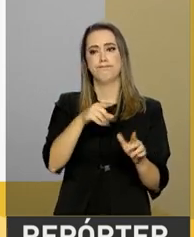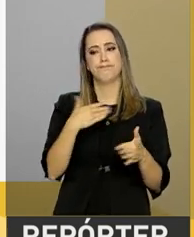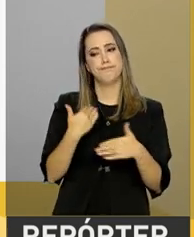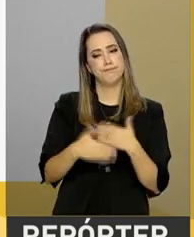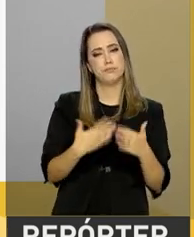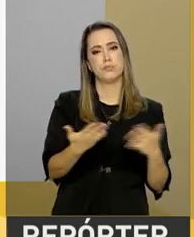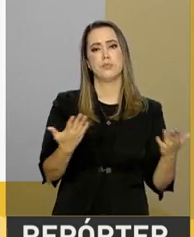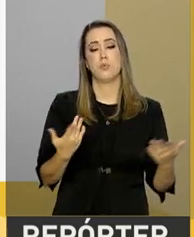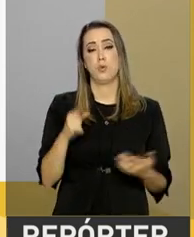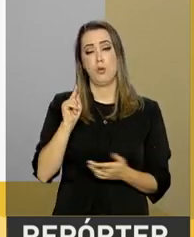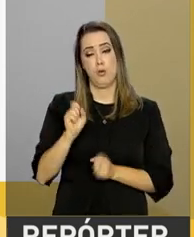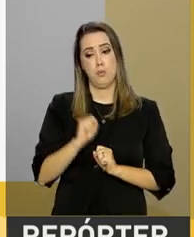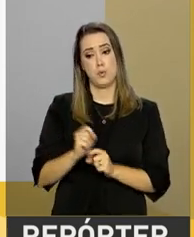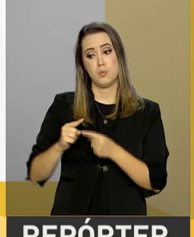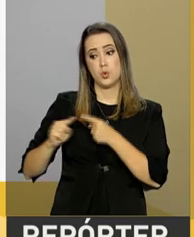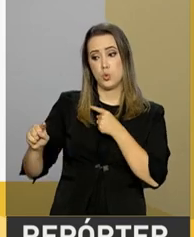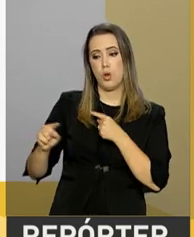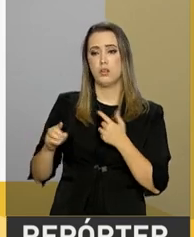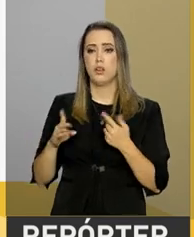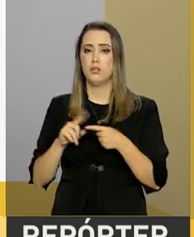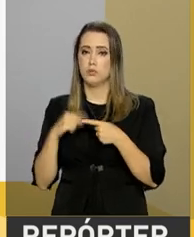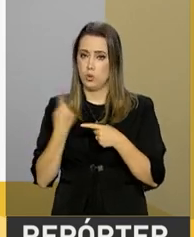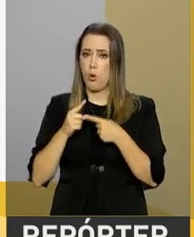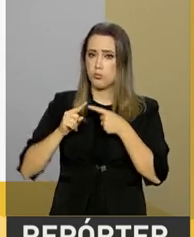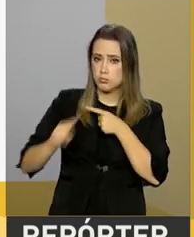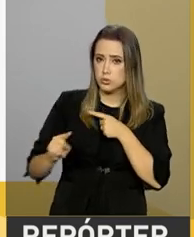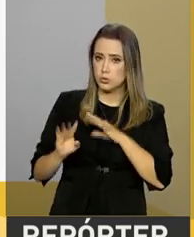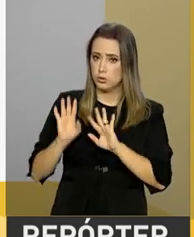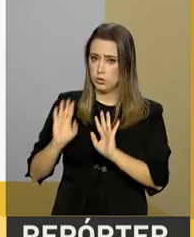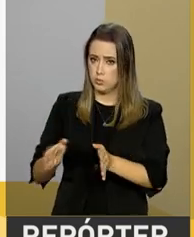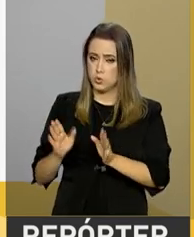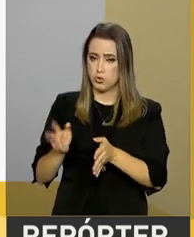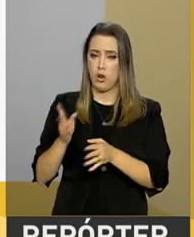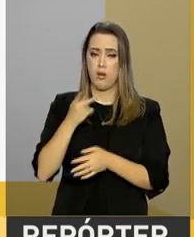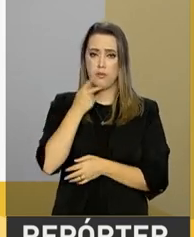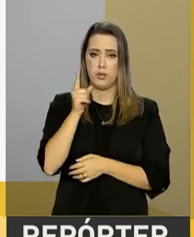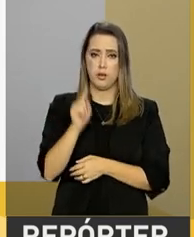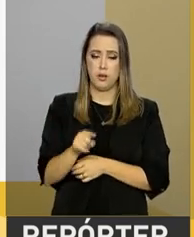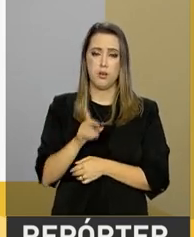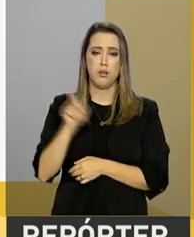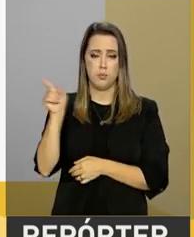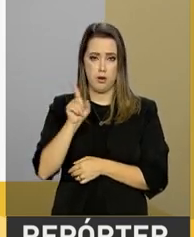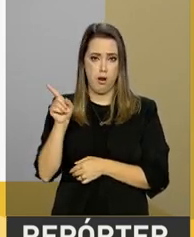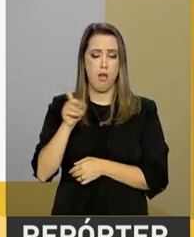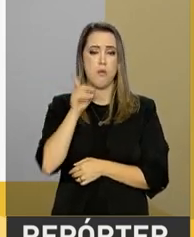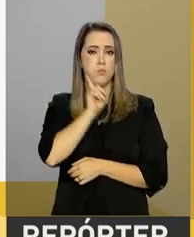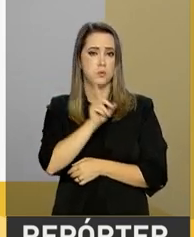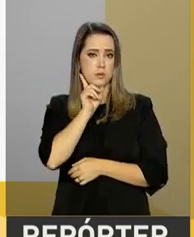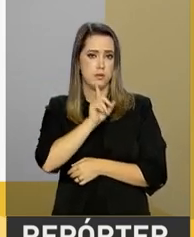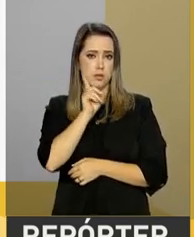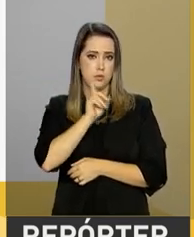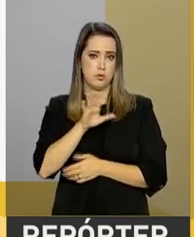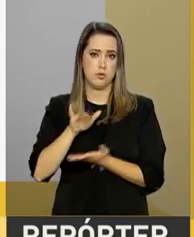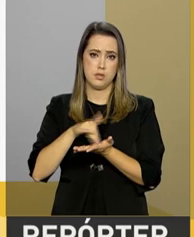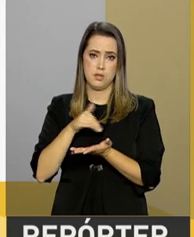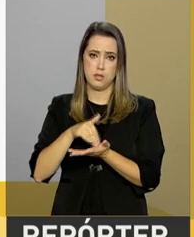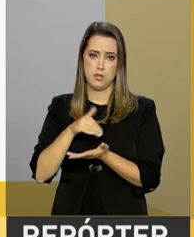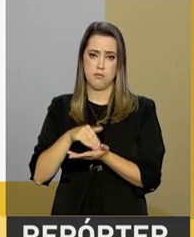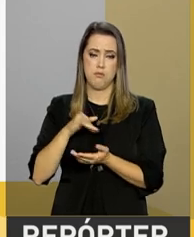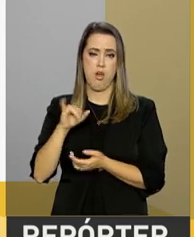Foi aberta a possibilidade de recurso e nós vamos recorrer. Aliás, falei isso pessoalmente para o secretário americano de comércio, Wibble Ross,